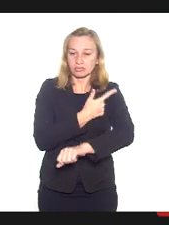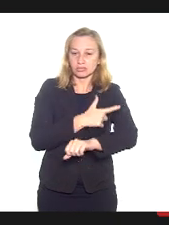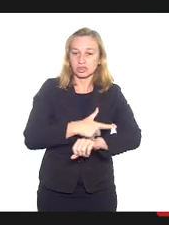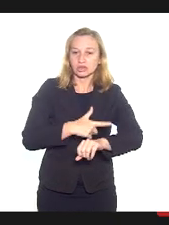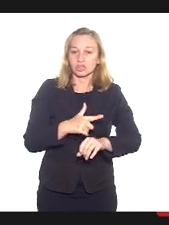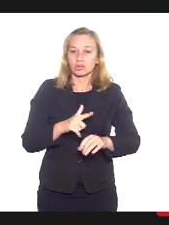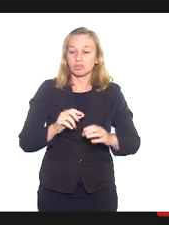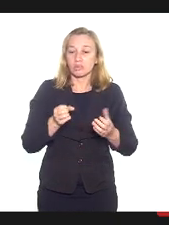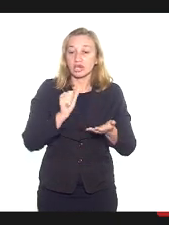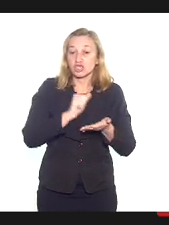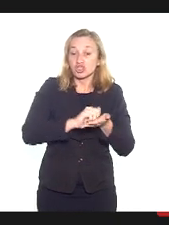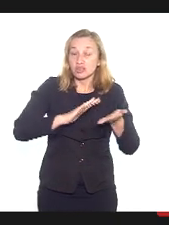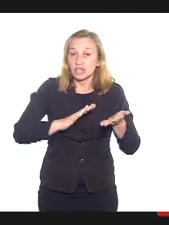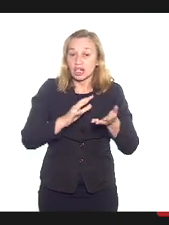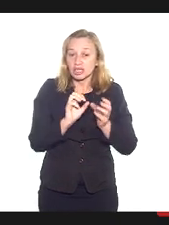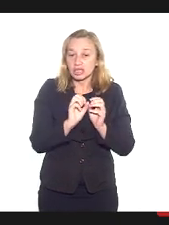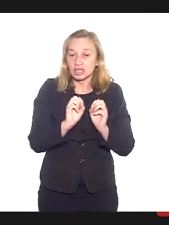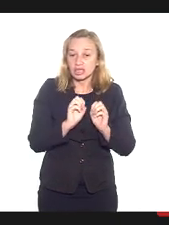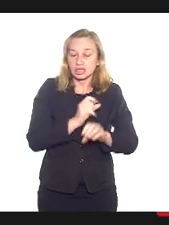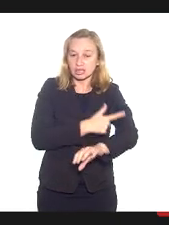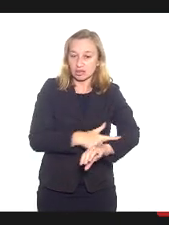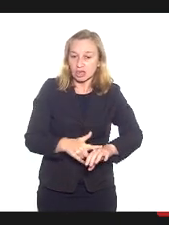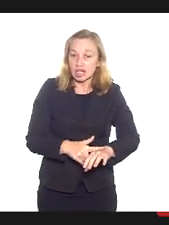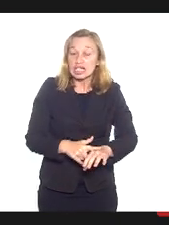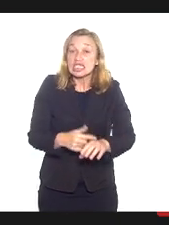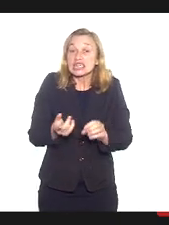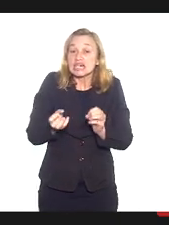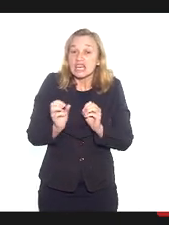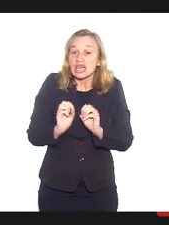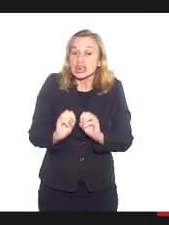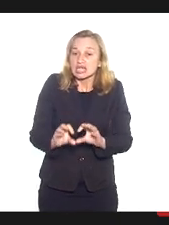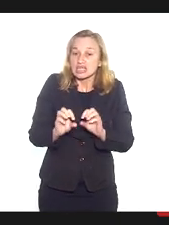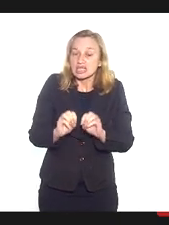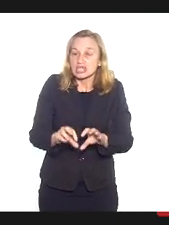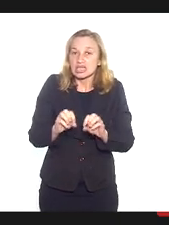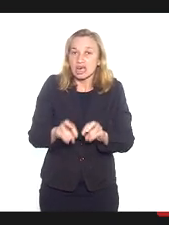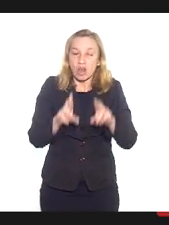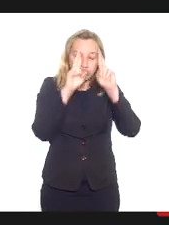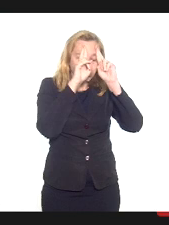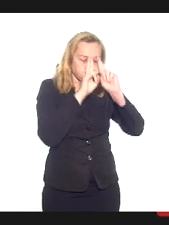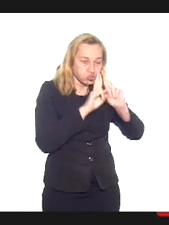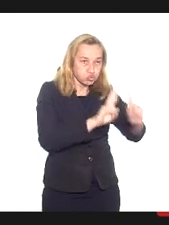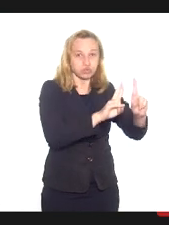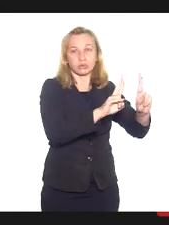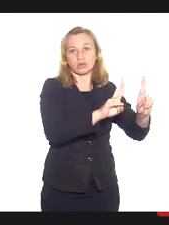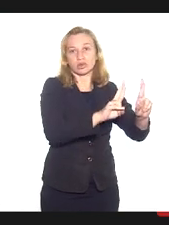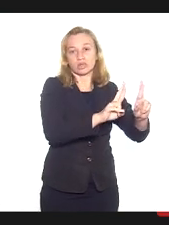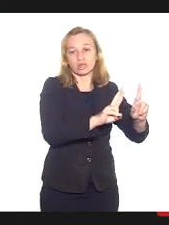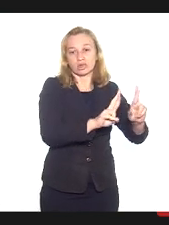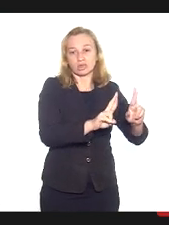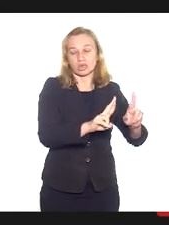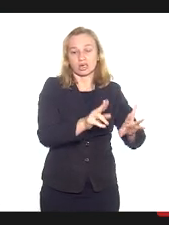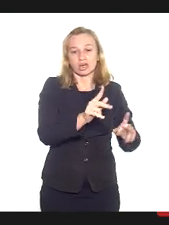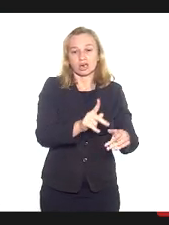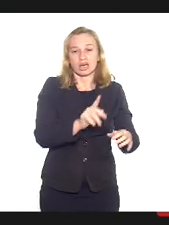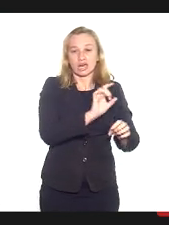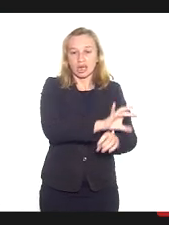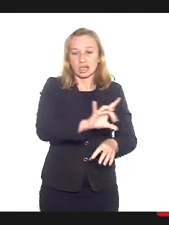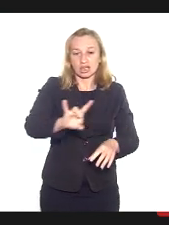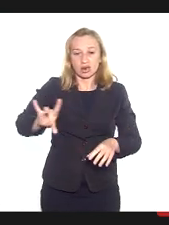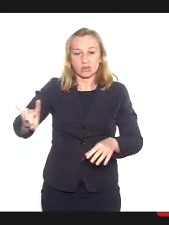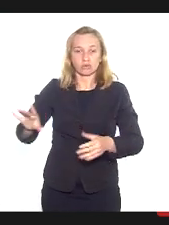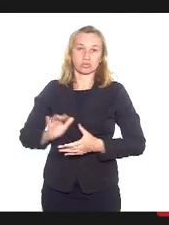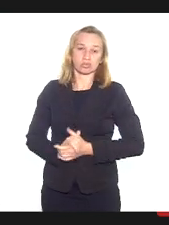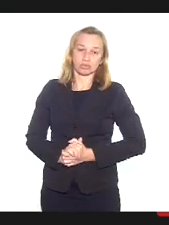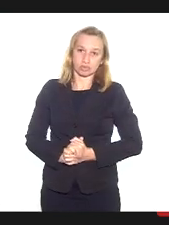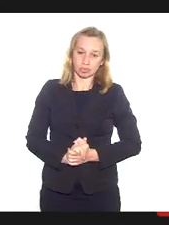de levar esta boa semente do respeito entre as pessoas para as lideranças religiosas, para que elas